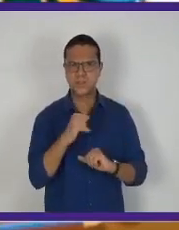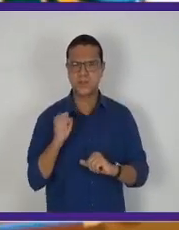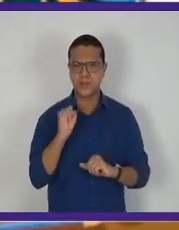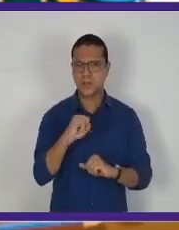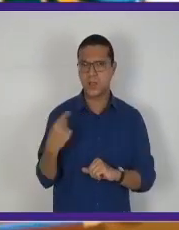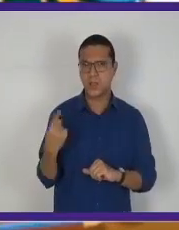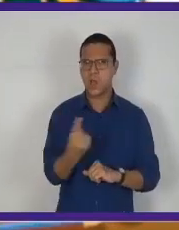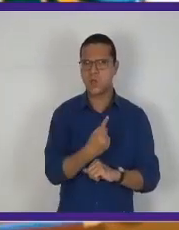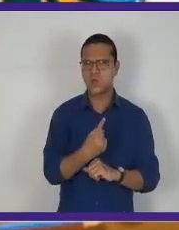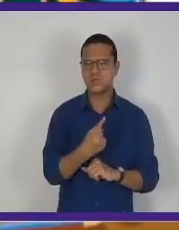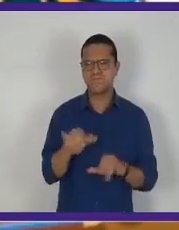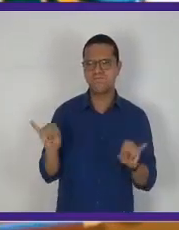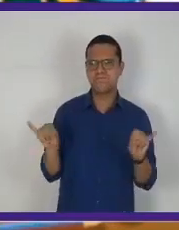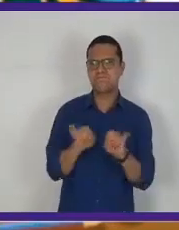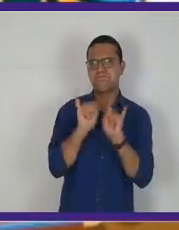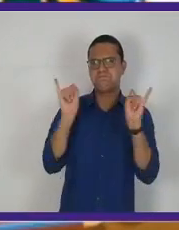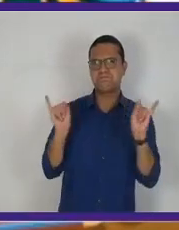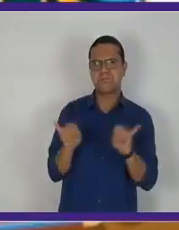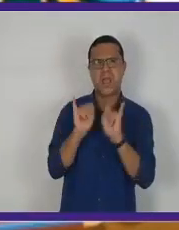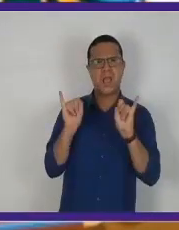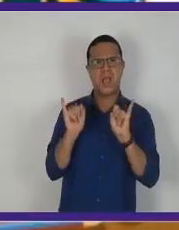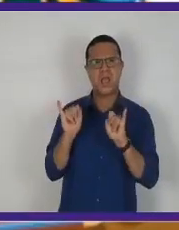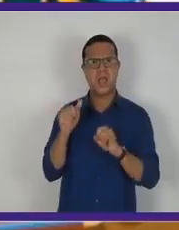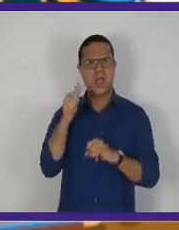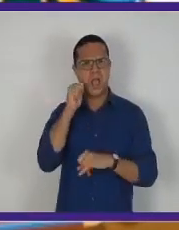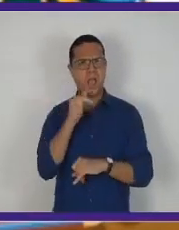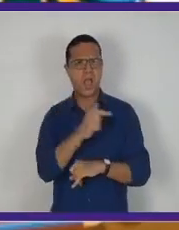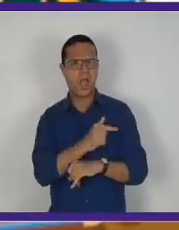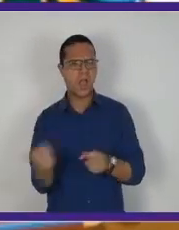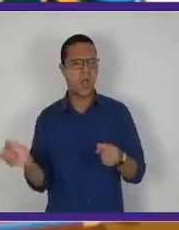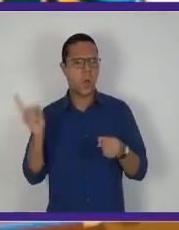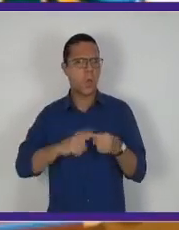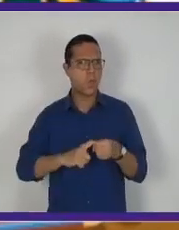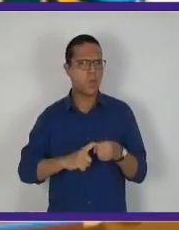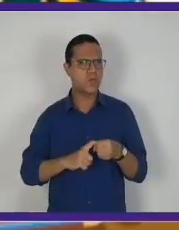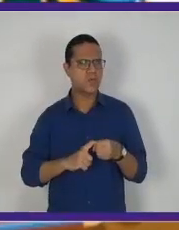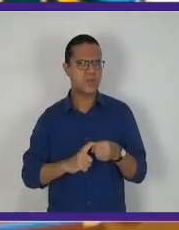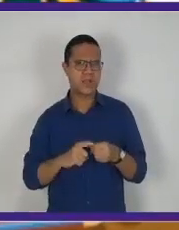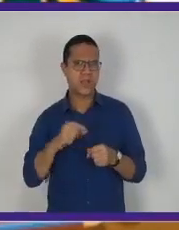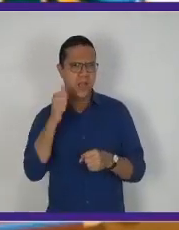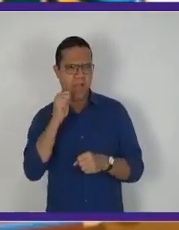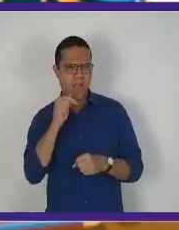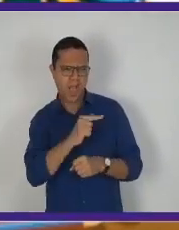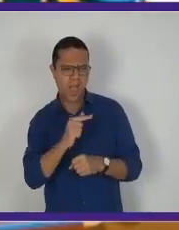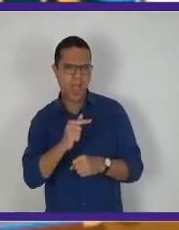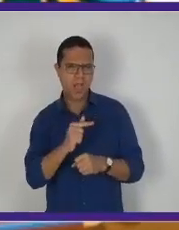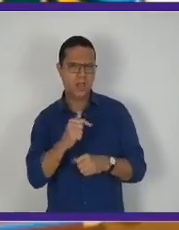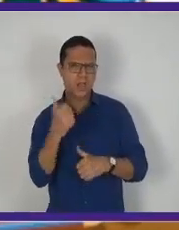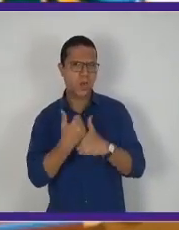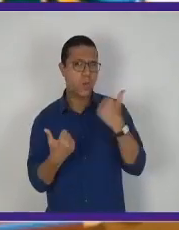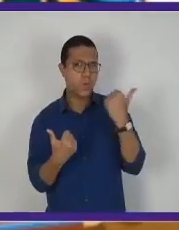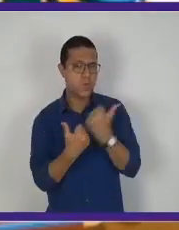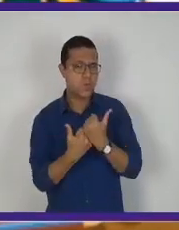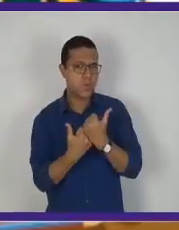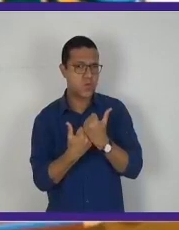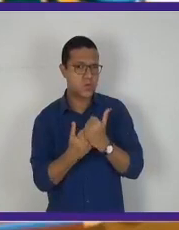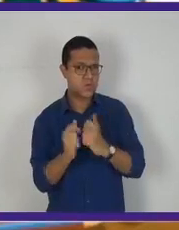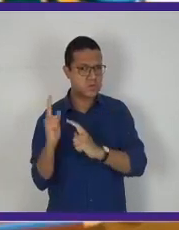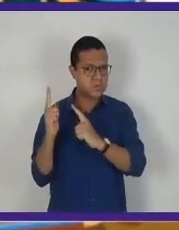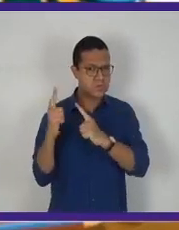gente bobear, ela volta. A palavra ela. Substitui a palavra briga,